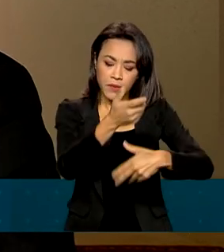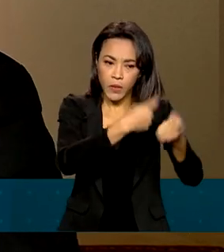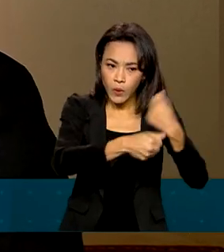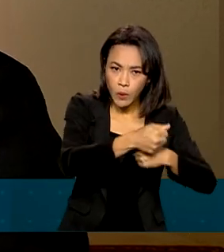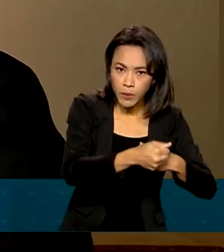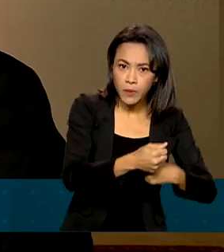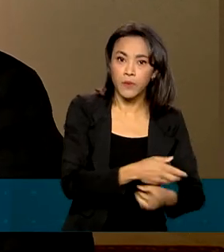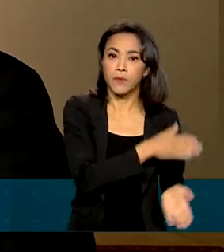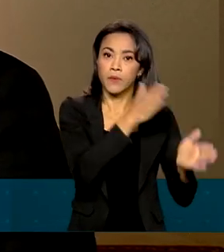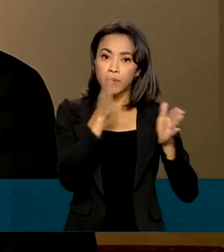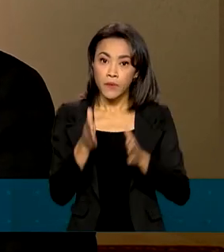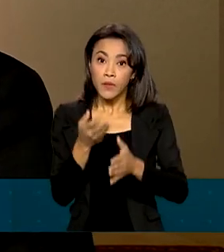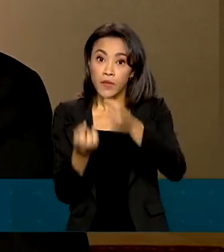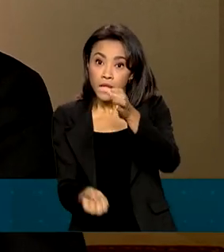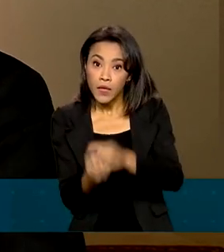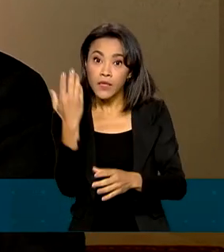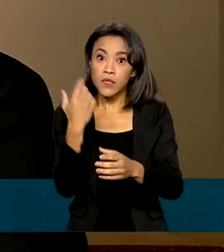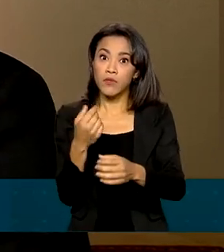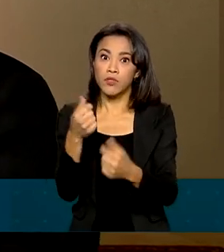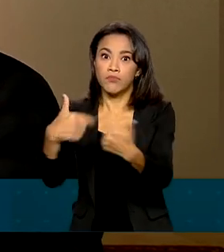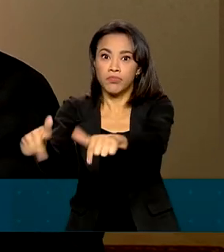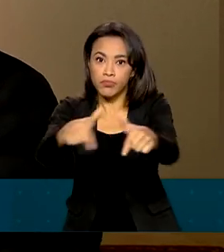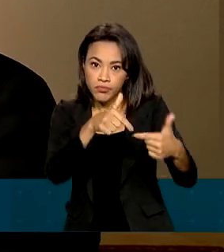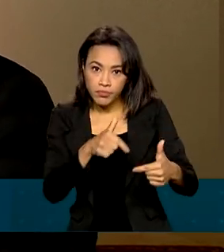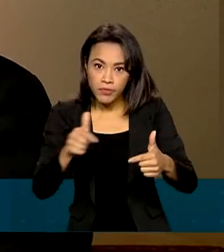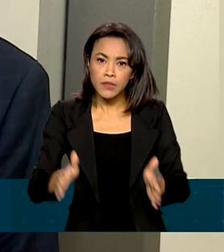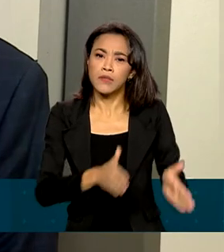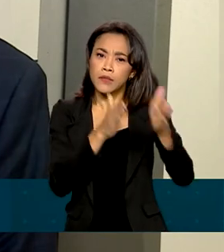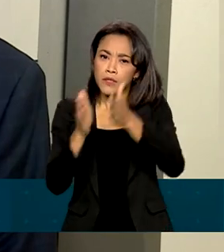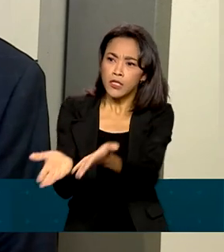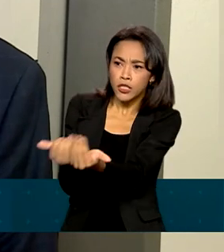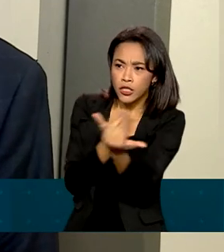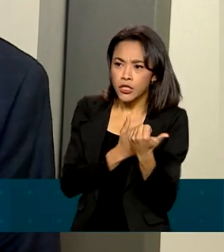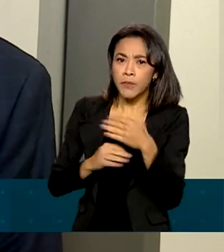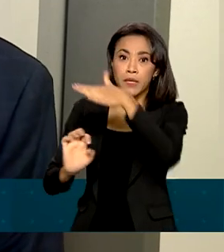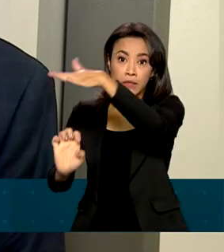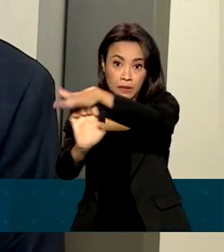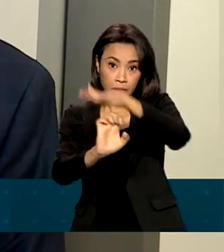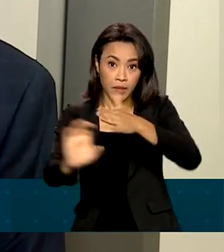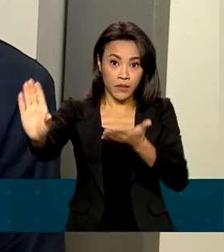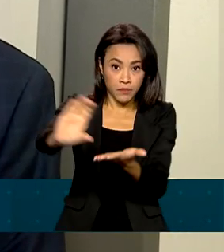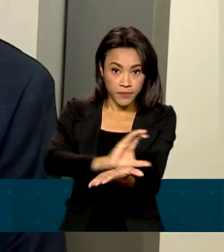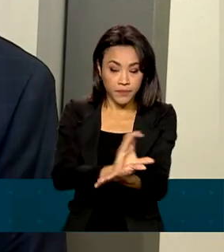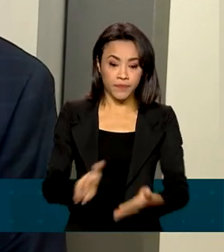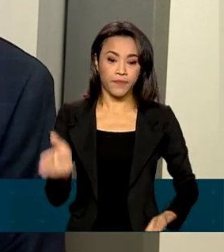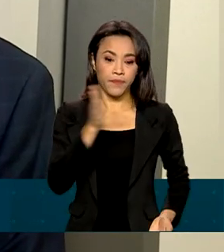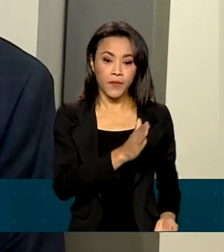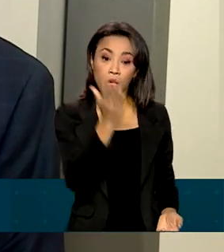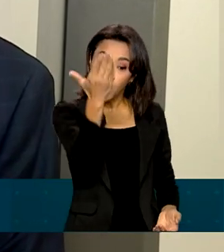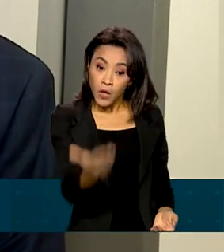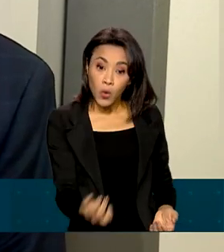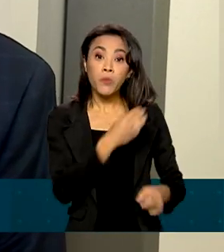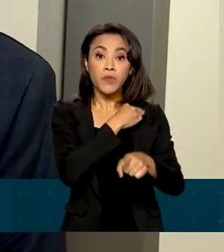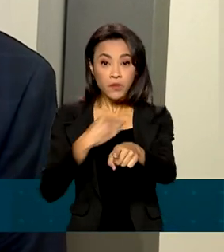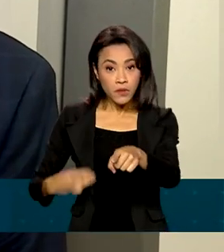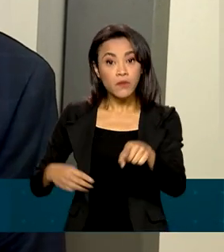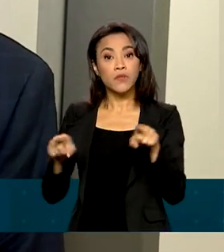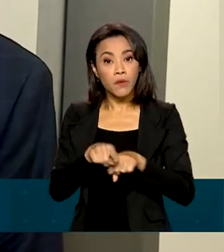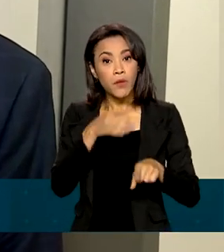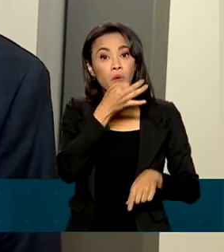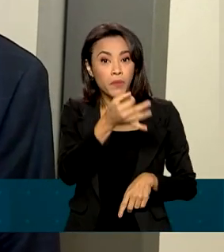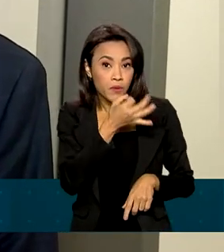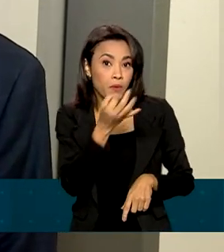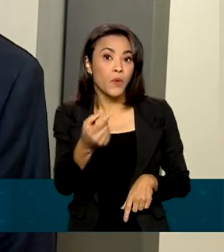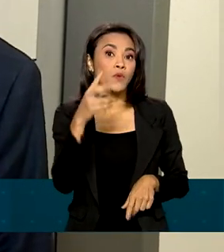possibilidade de criação de mais empresas, maiores investimentos aqui. O ministro da Infraestrutura também comentou sobre a entrada do